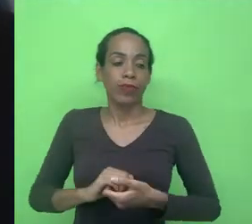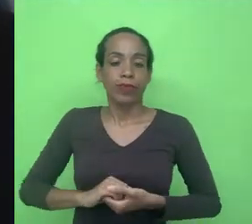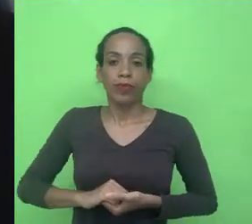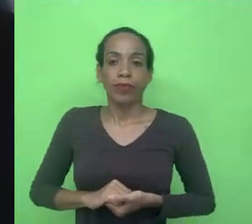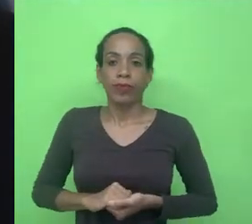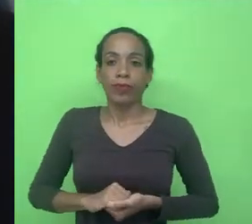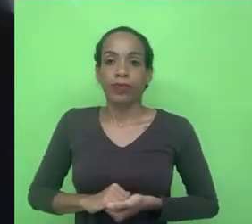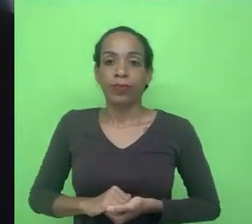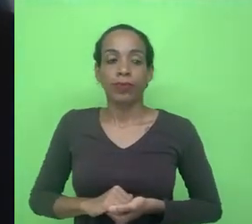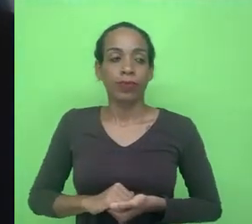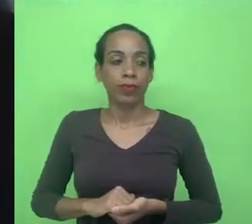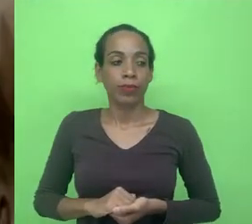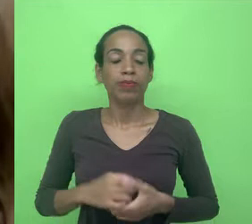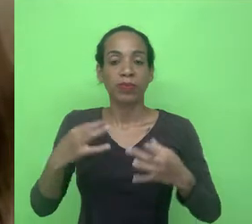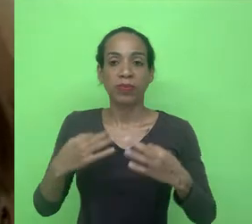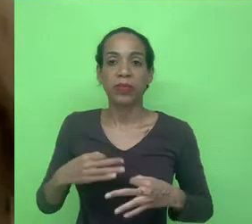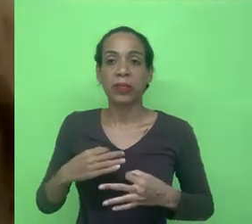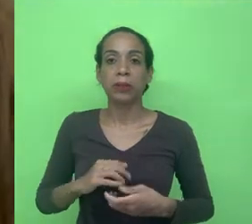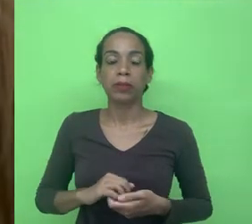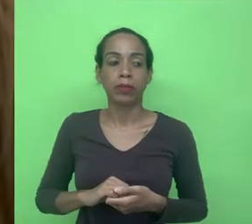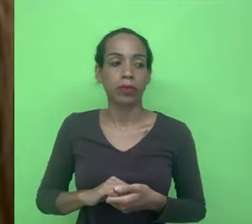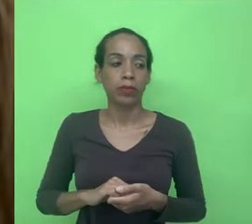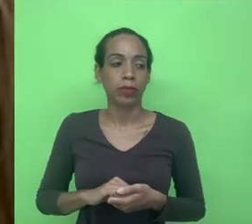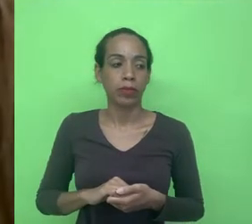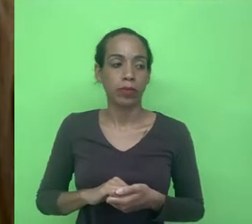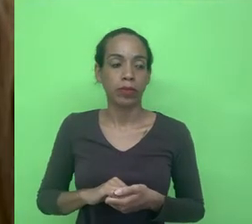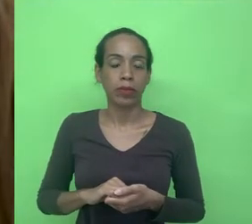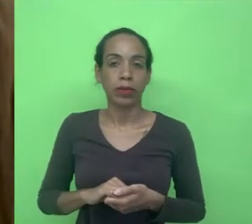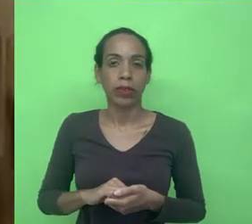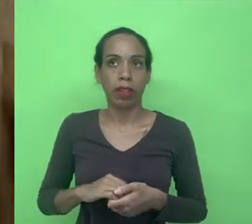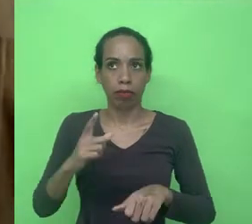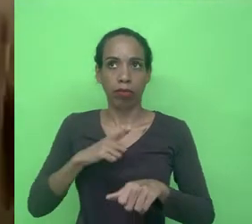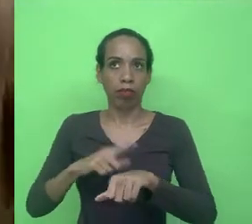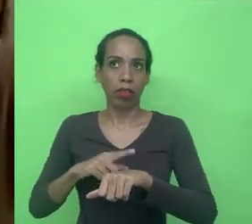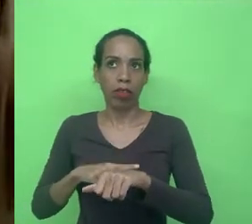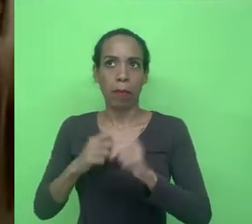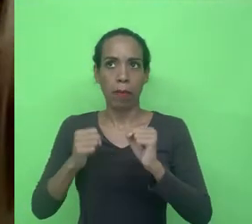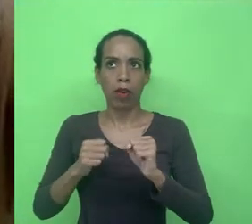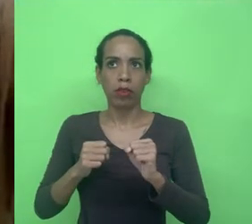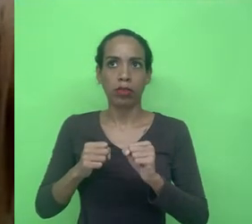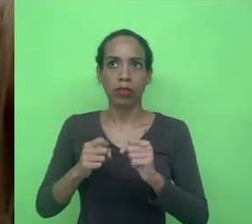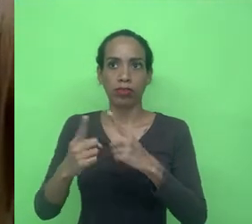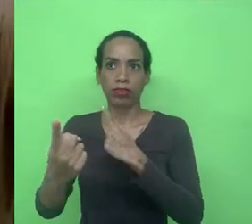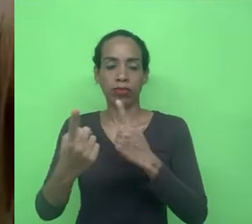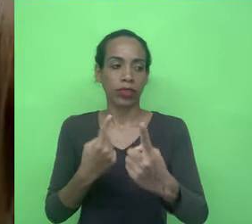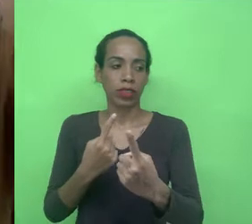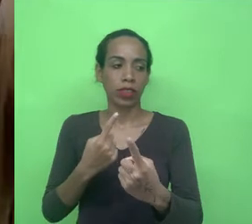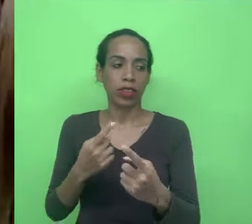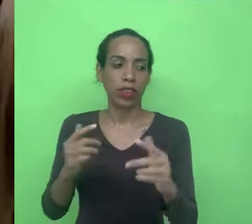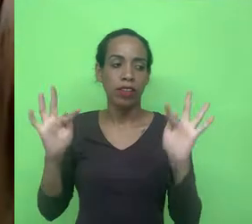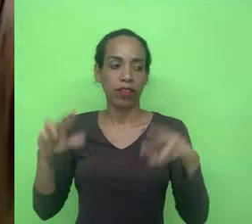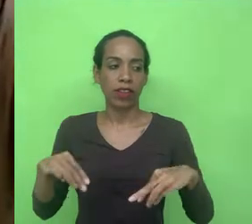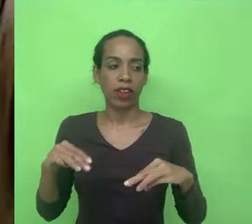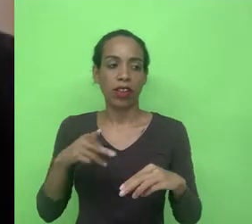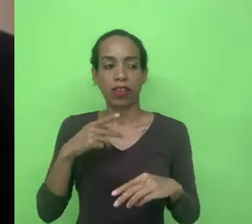Certo Fábio eu tenho tempinho eu posso fazer uma réplica e já finalizar minha parte conclusiva pode